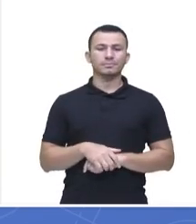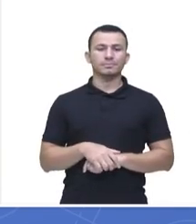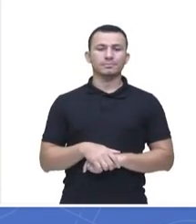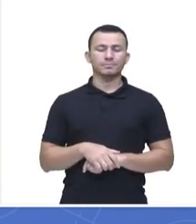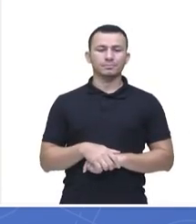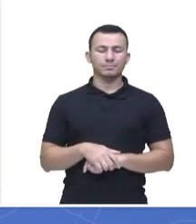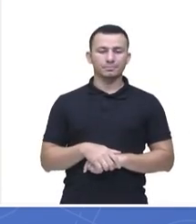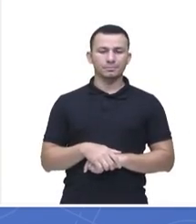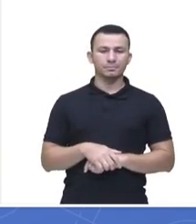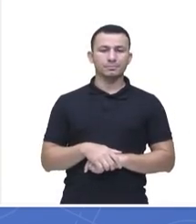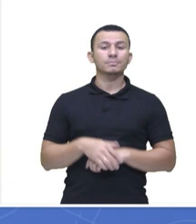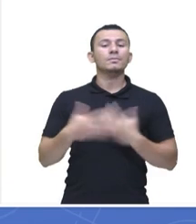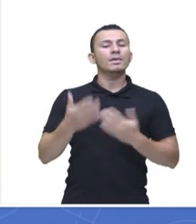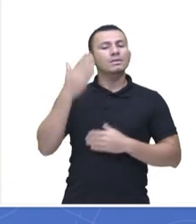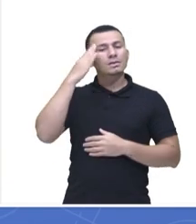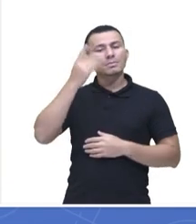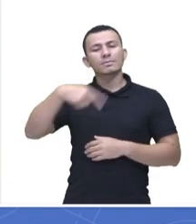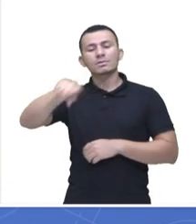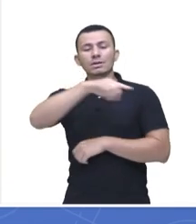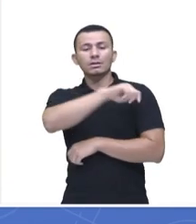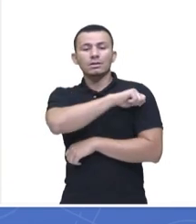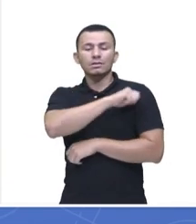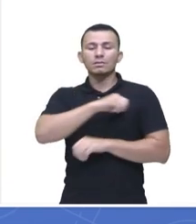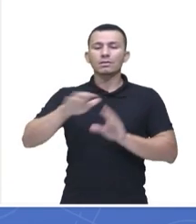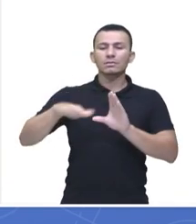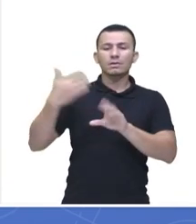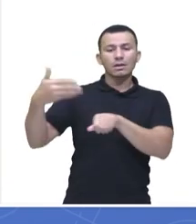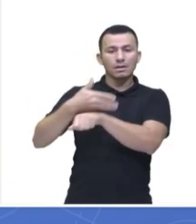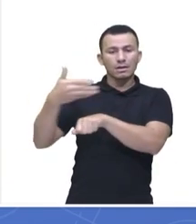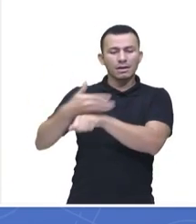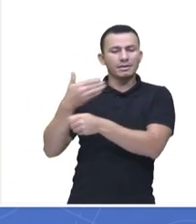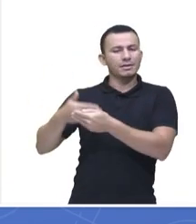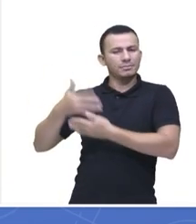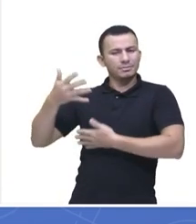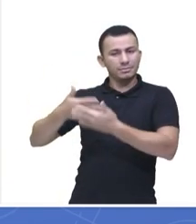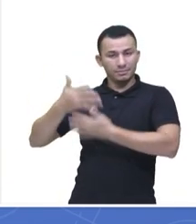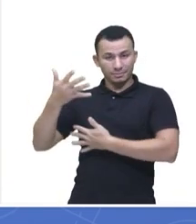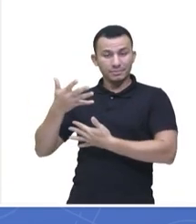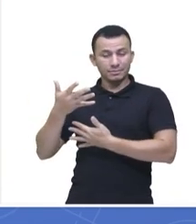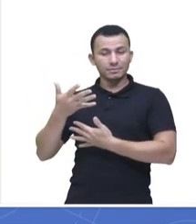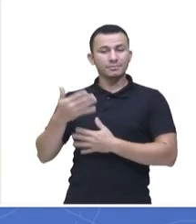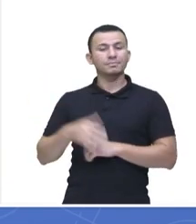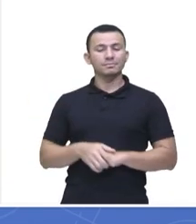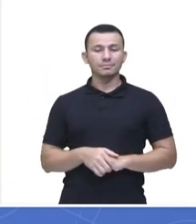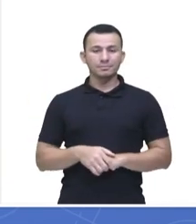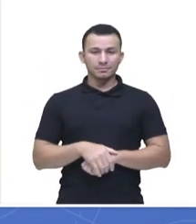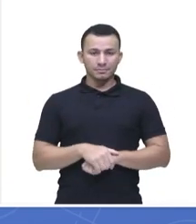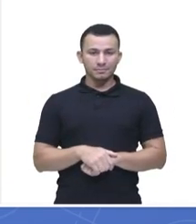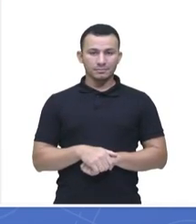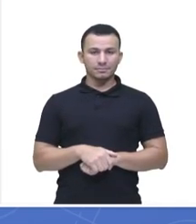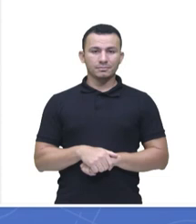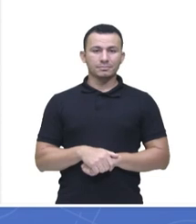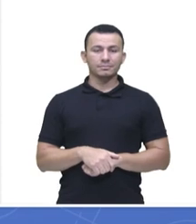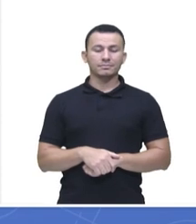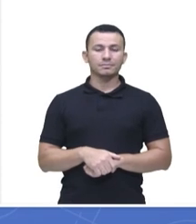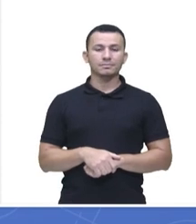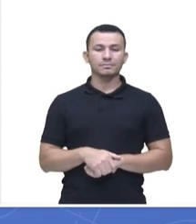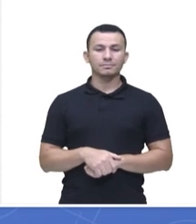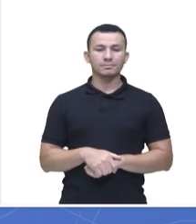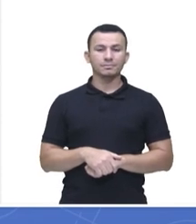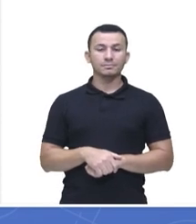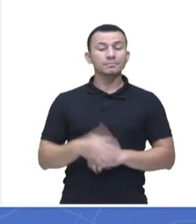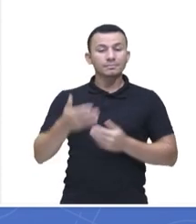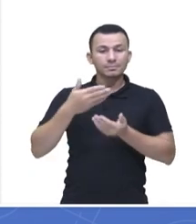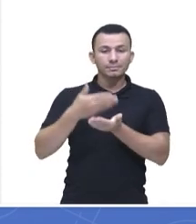vamos ver as respostas de vocês, né? Sei que vocês estão participando bastante aqui na nossa, no nosso exercitando. Então,